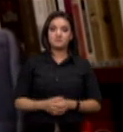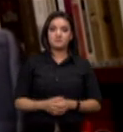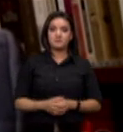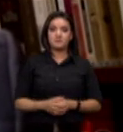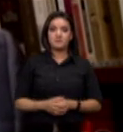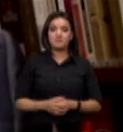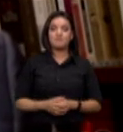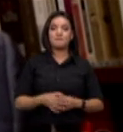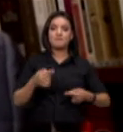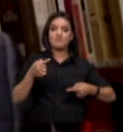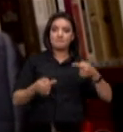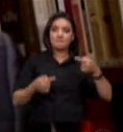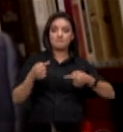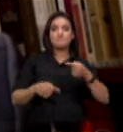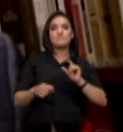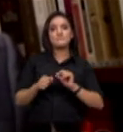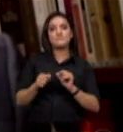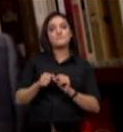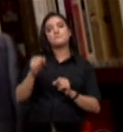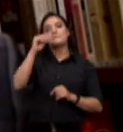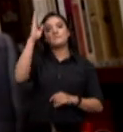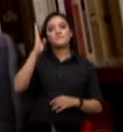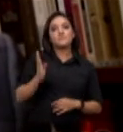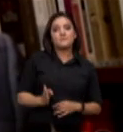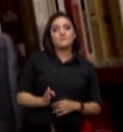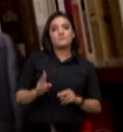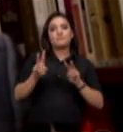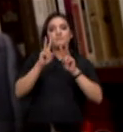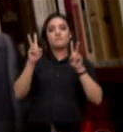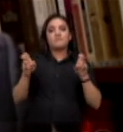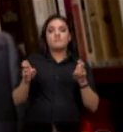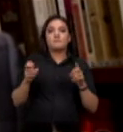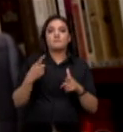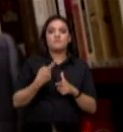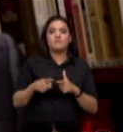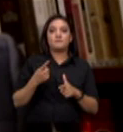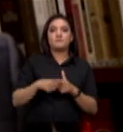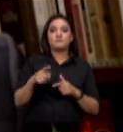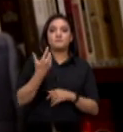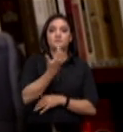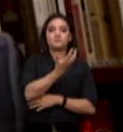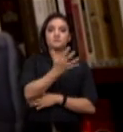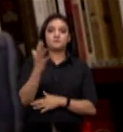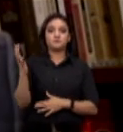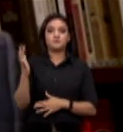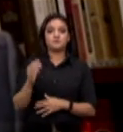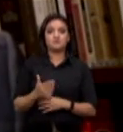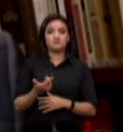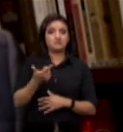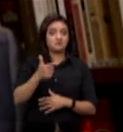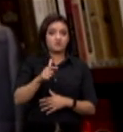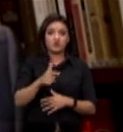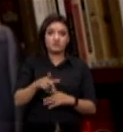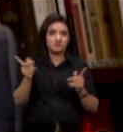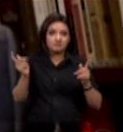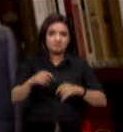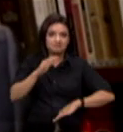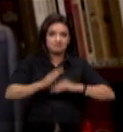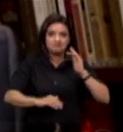sobre as políticas adotadas no Brasil em relação ao problema ambiental é de que elas não estão sendo eficazes